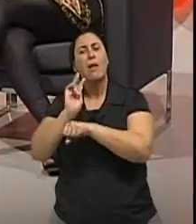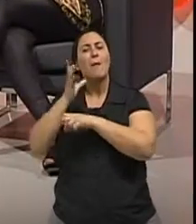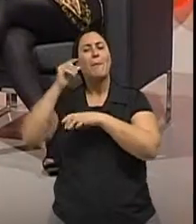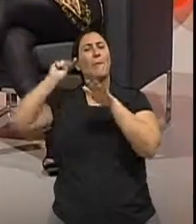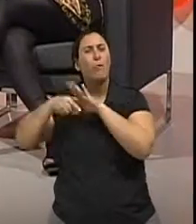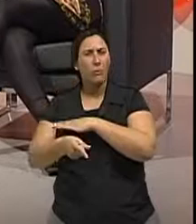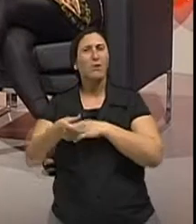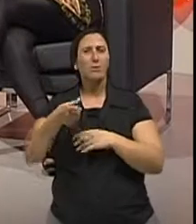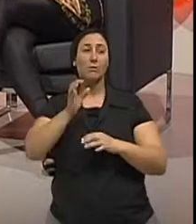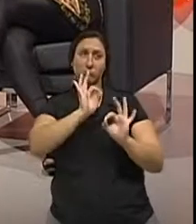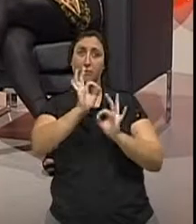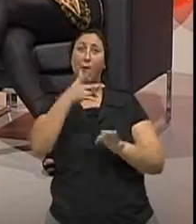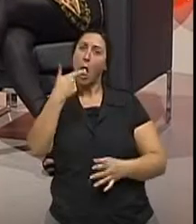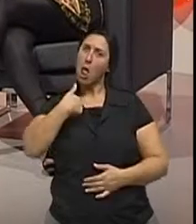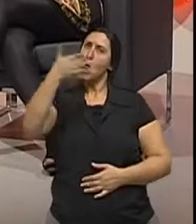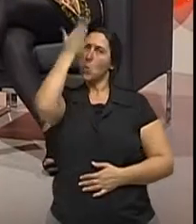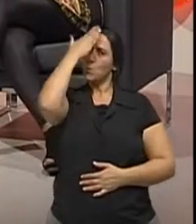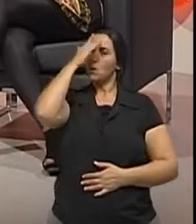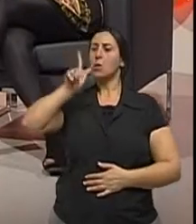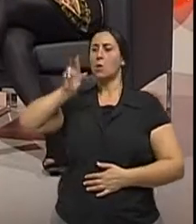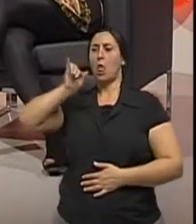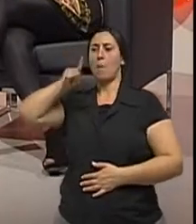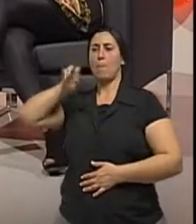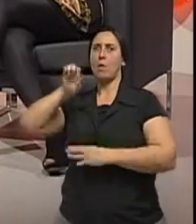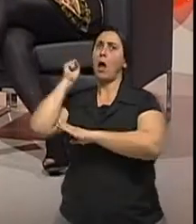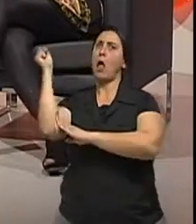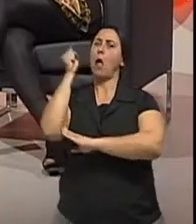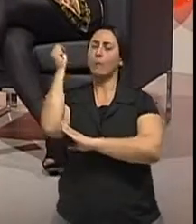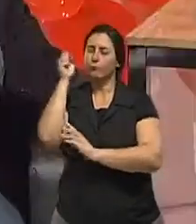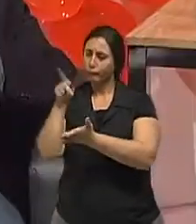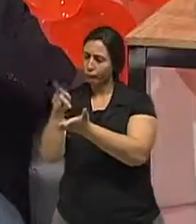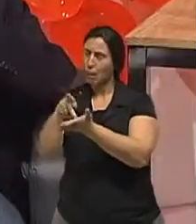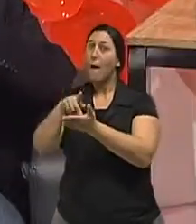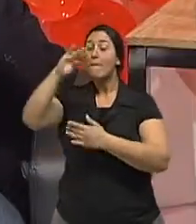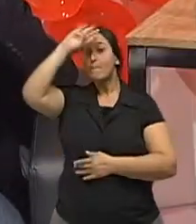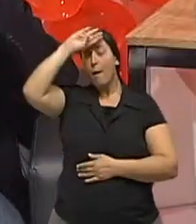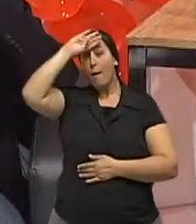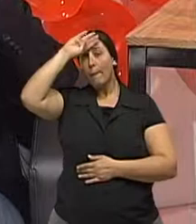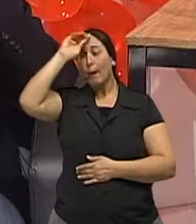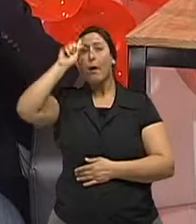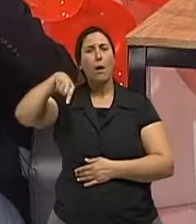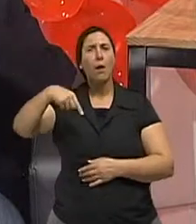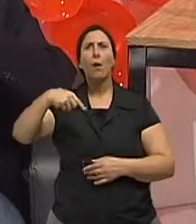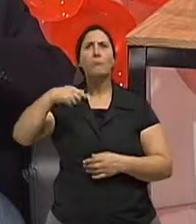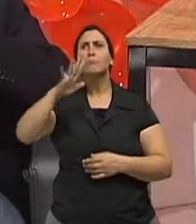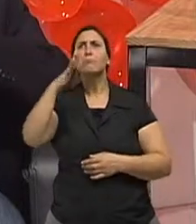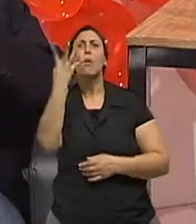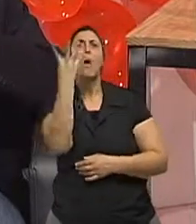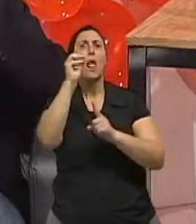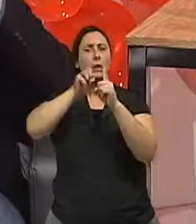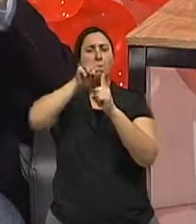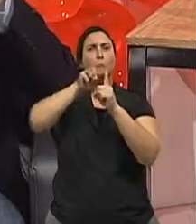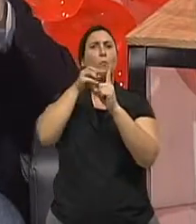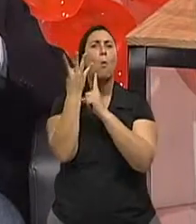tinha razão. Muita razão. Ele só sei que ela é mais séria. Ela é mais séria, tem mais febre. A febre, normalmente, é em torno de 40 graus